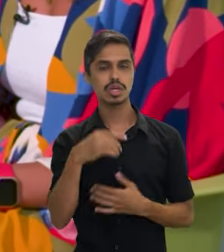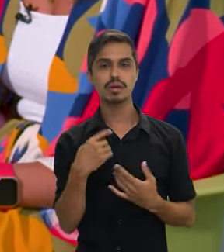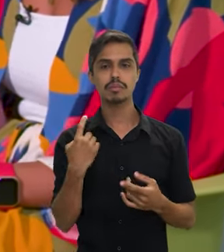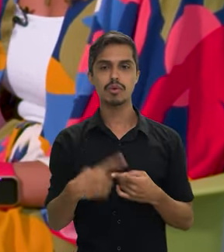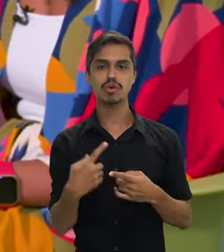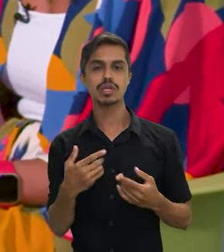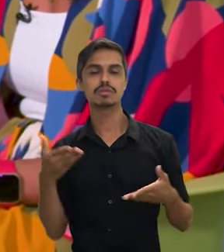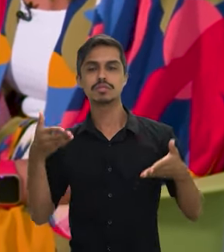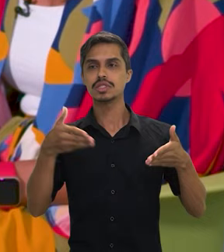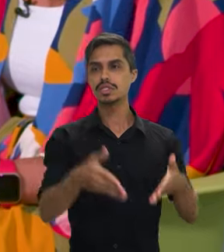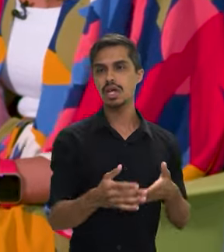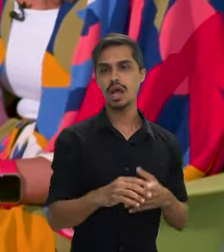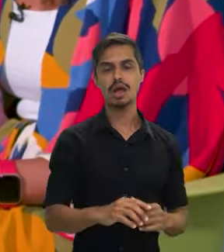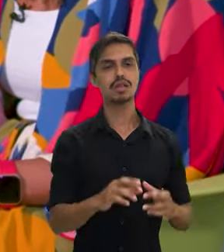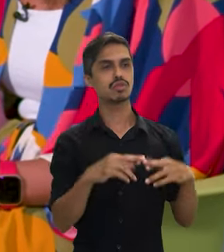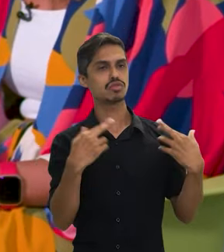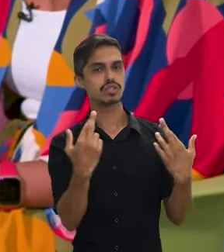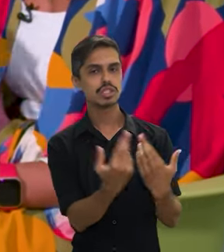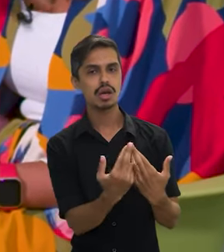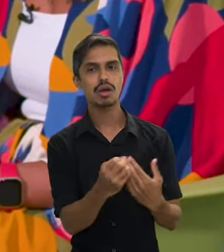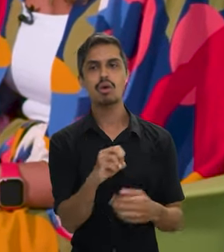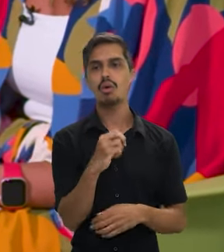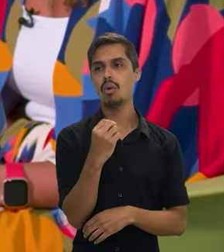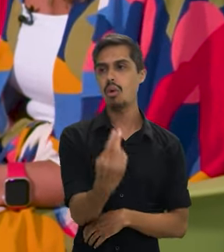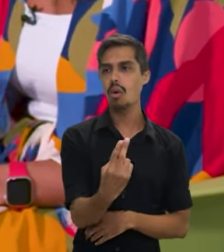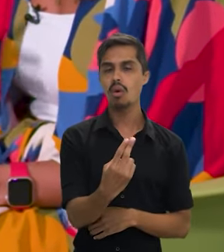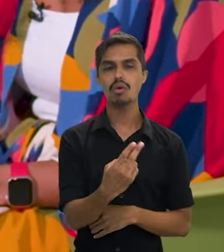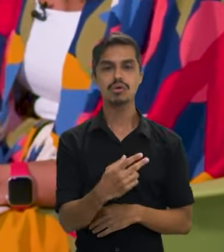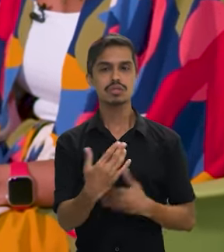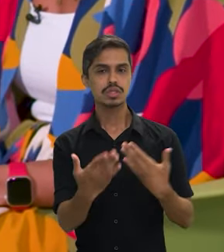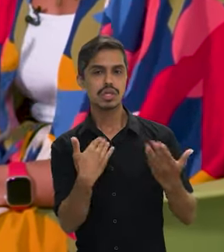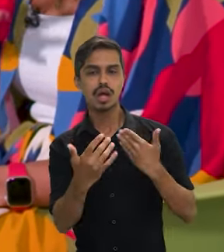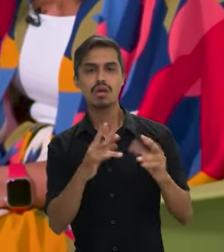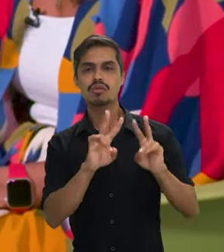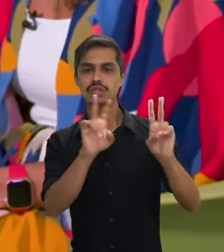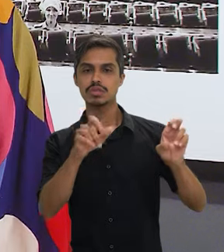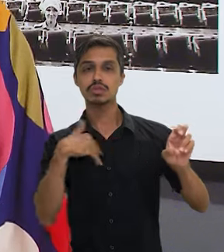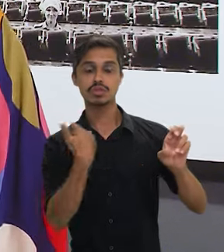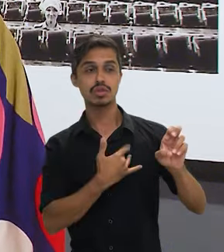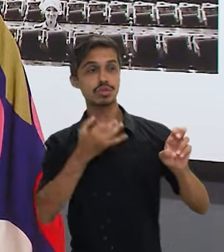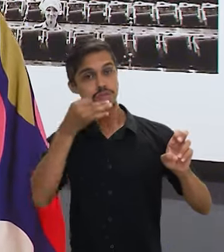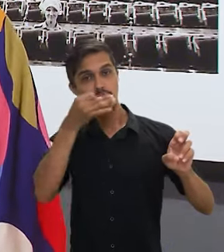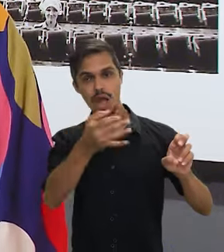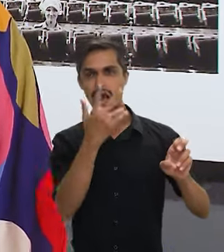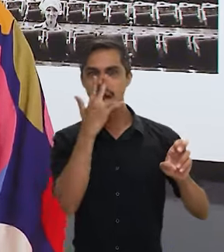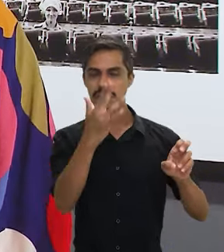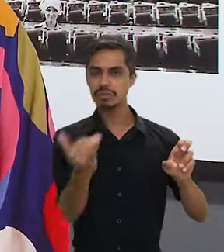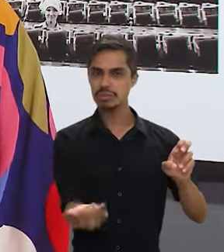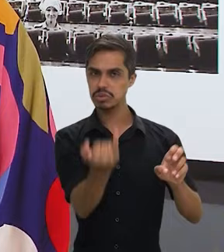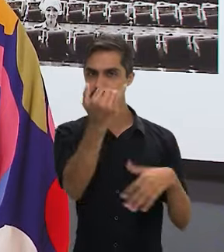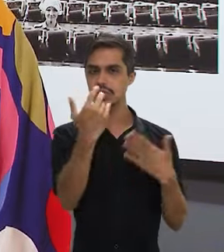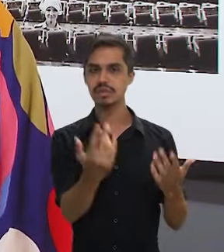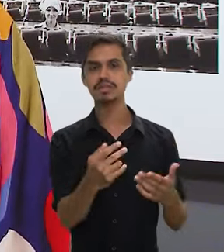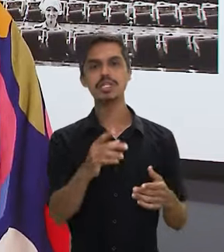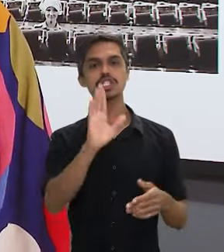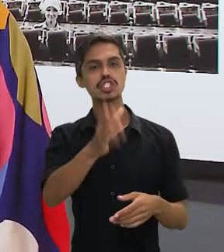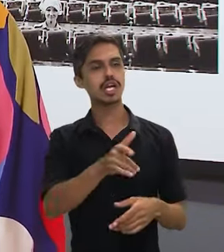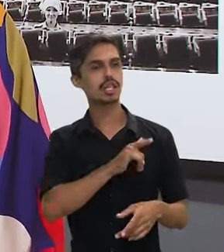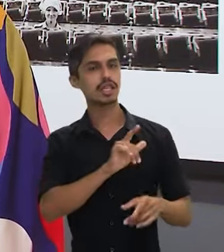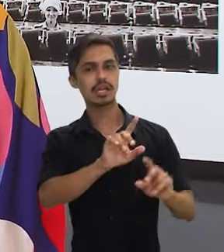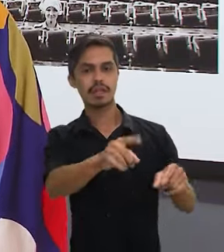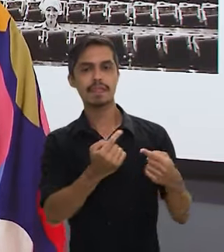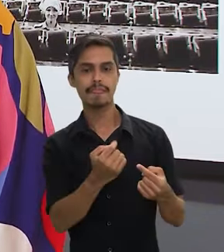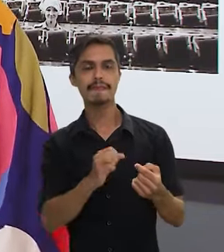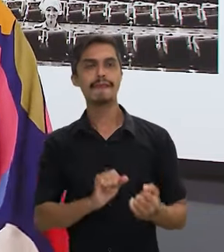quando vai sentar e lidar numa reunião ou tratar de algum assunto que para a nossa pauta é muito pertinente, que já tem o desafio de falar